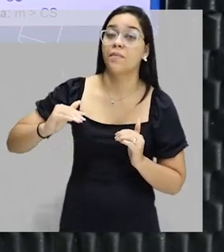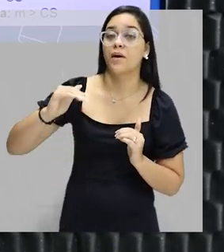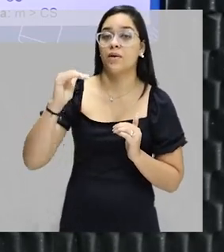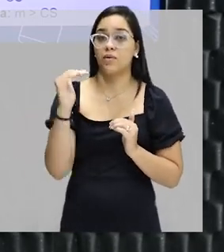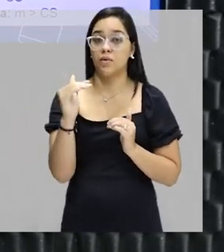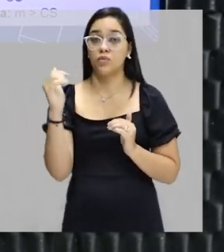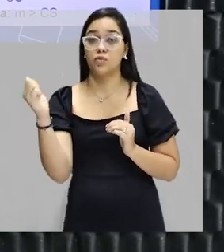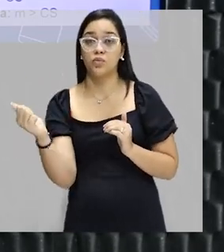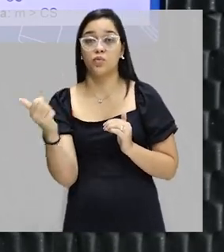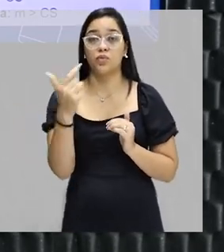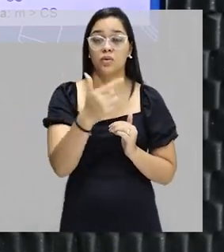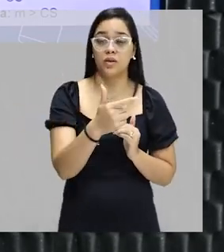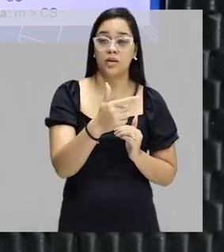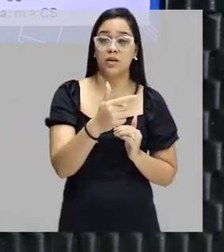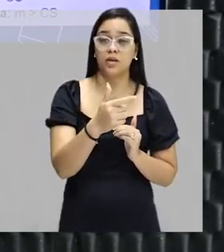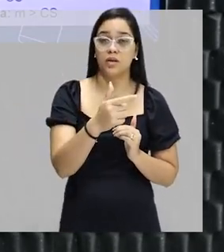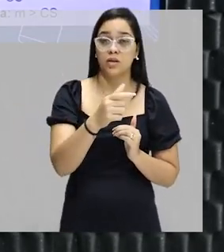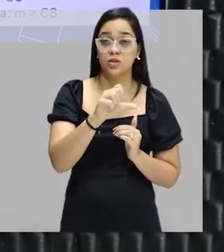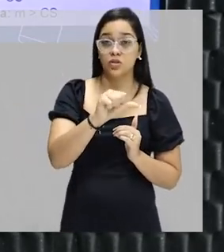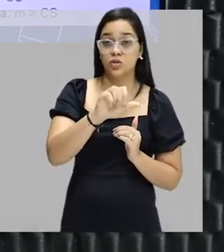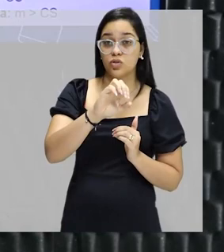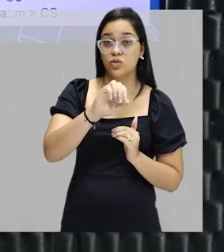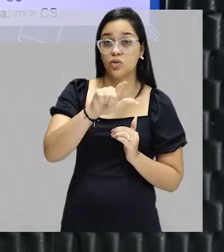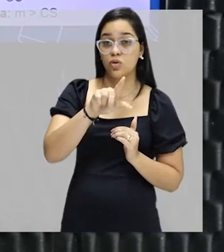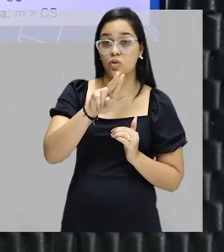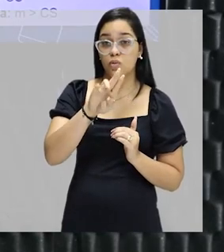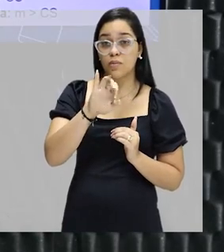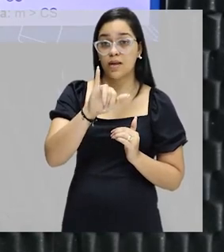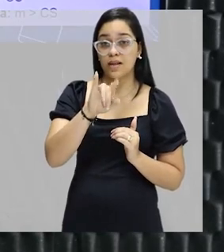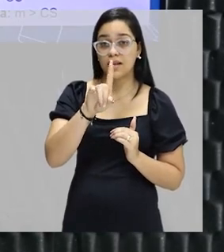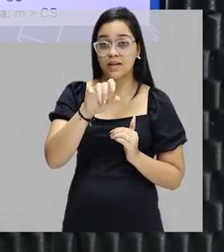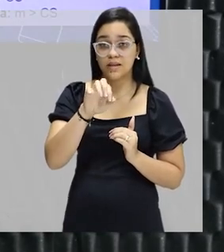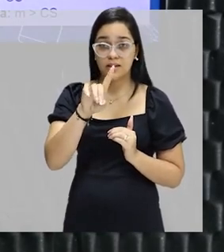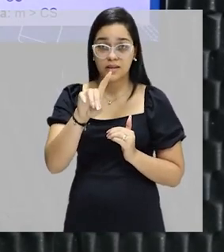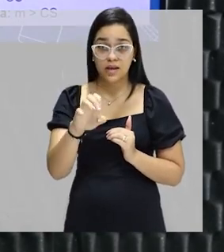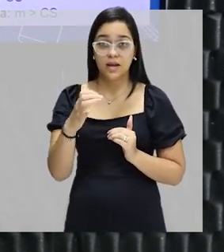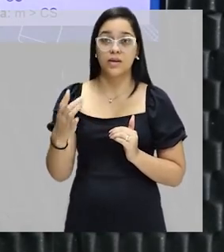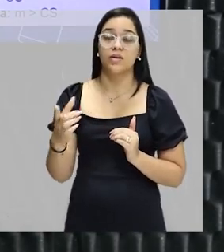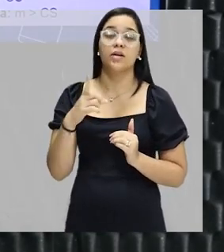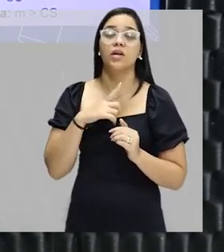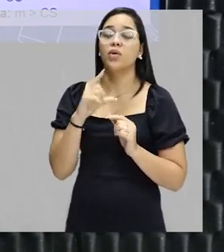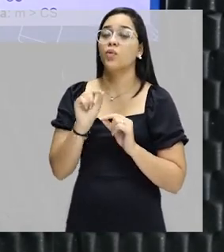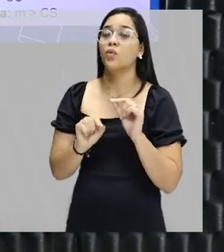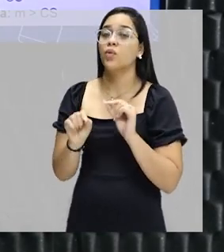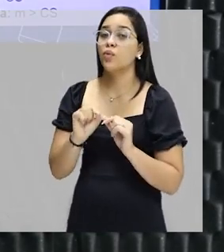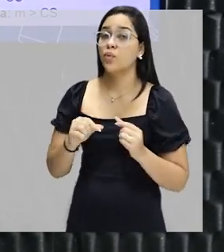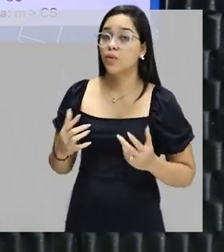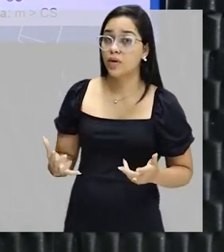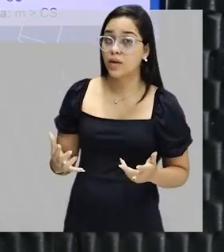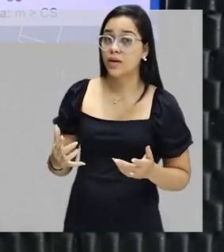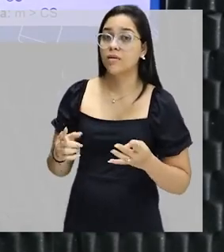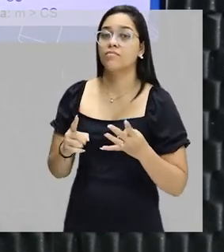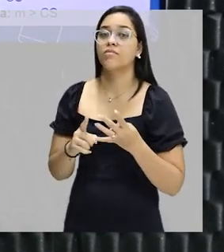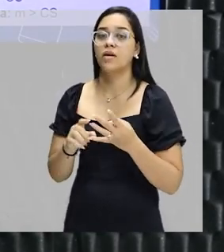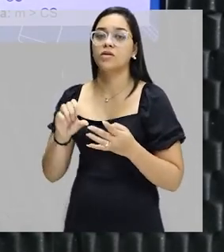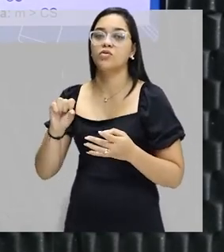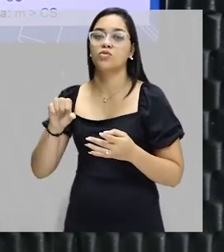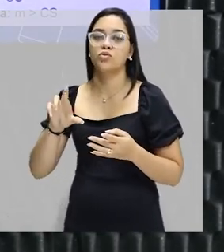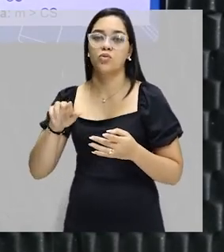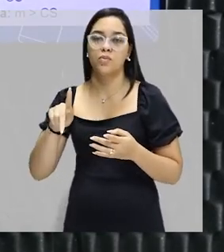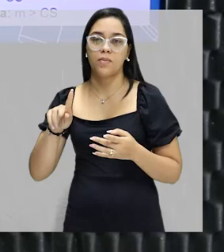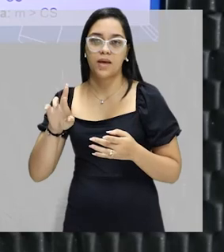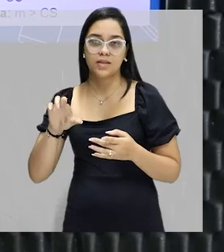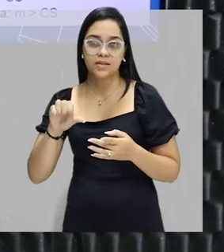maior do que o coeficiente de solubilidade. Portanto, agora nós vamos ter uma solução supersaturada.